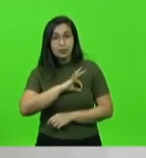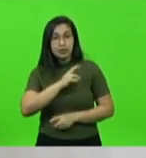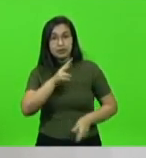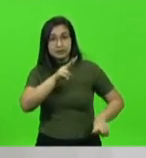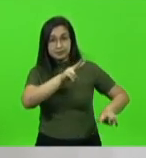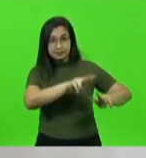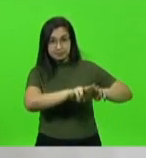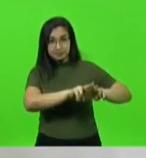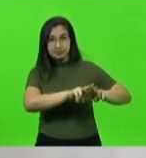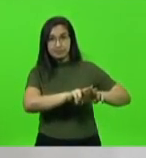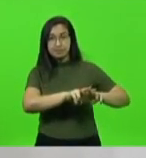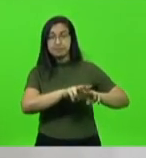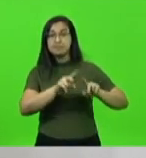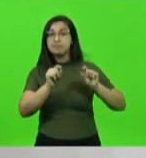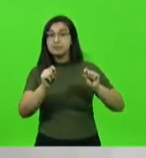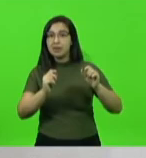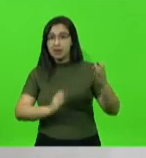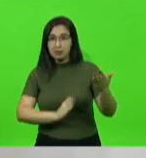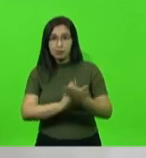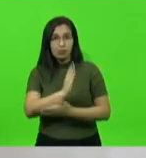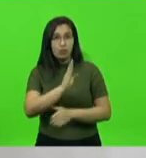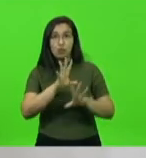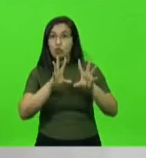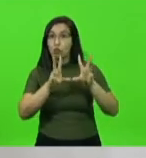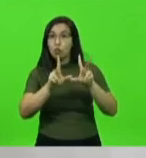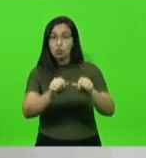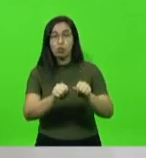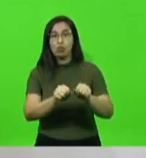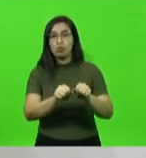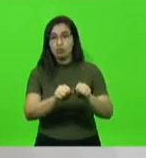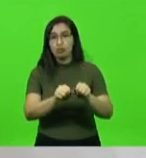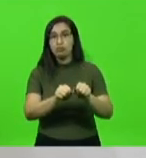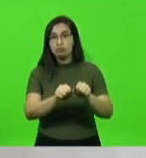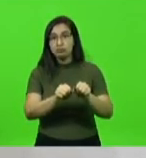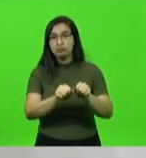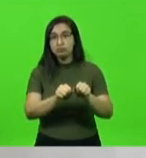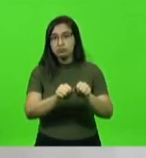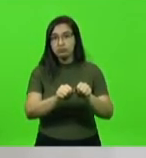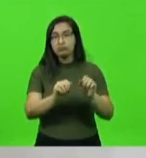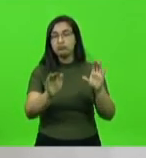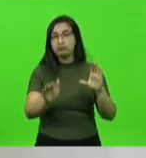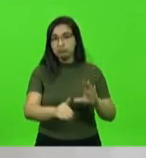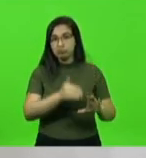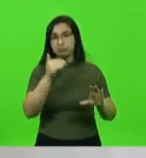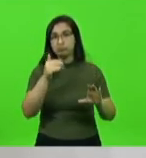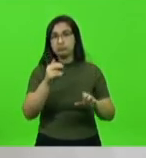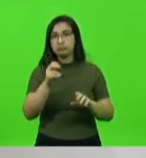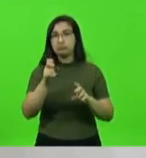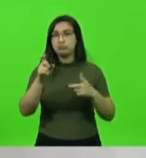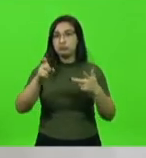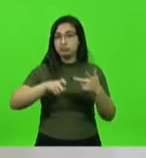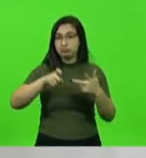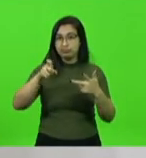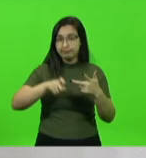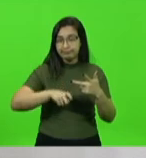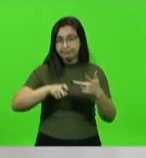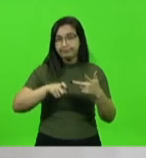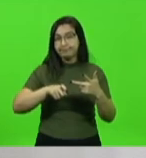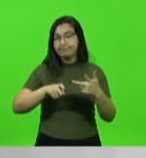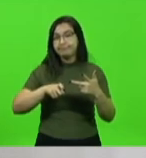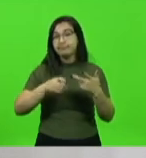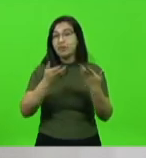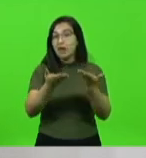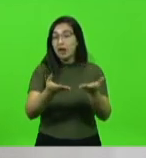Essa Casa aprovou, na íntegra, aquilo que foi recebido do Executivo, aquilo que a